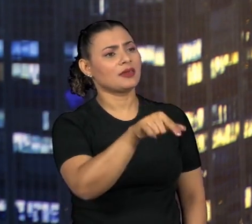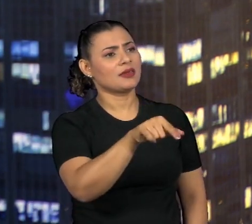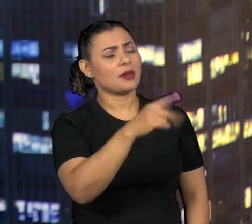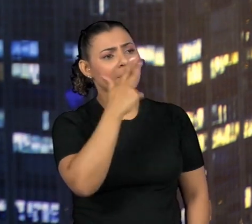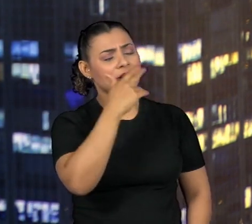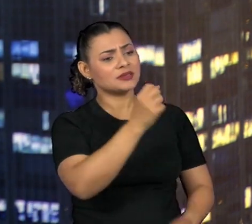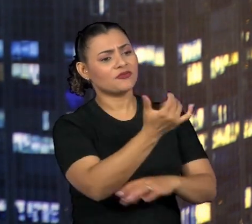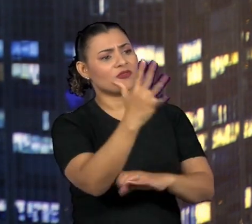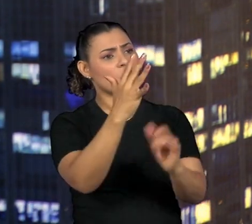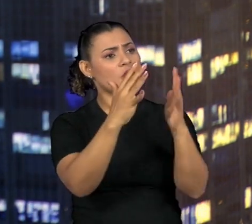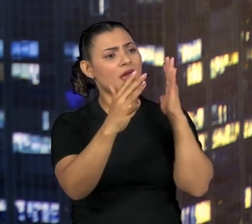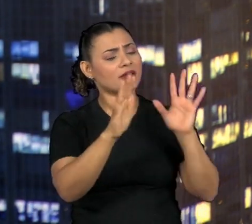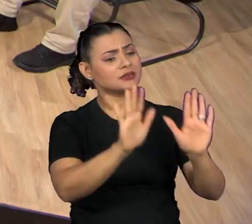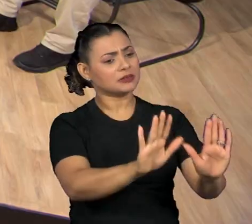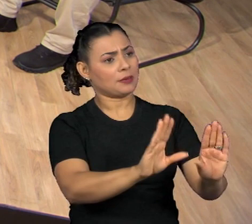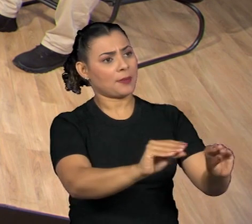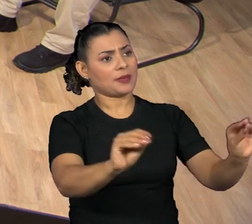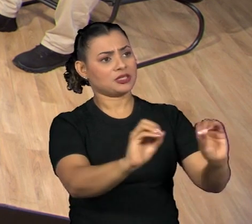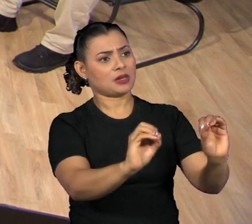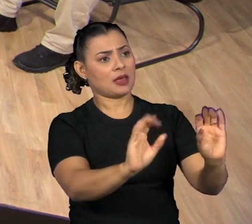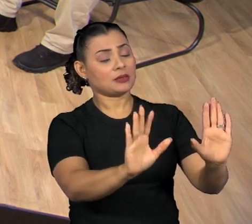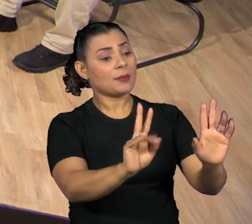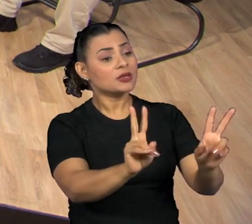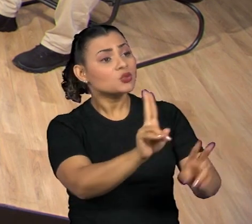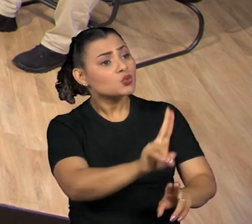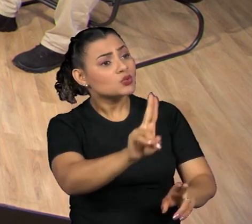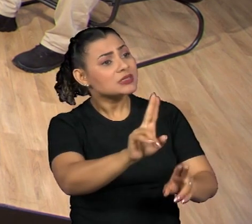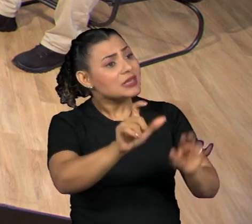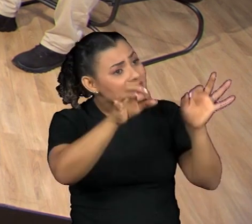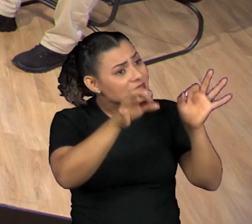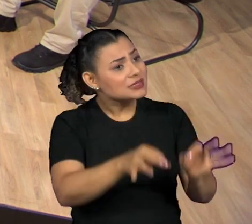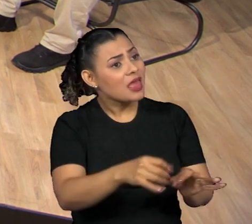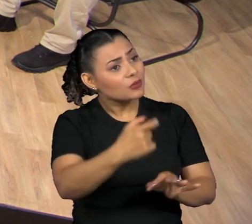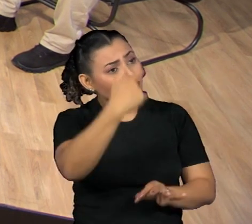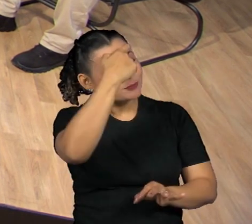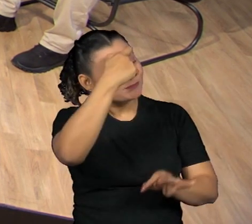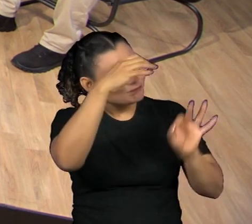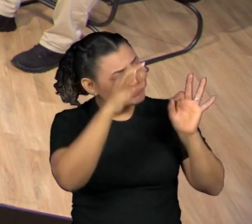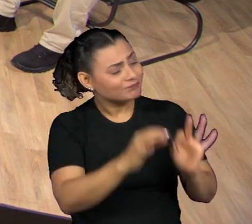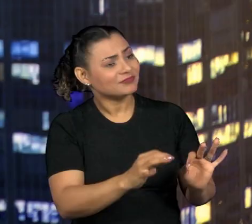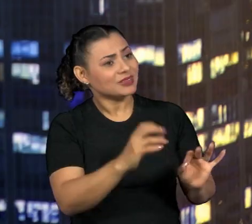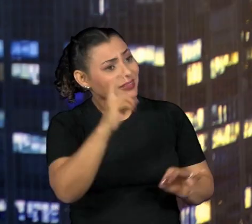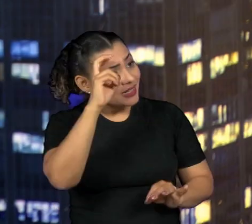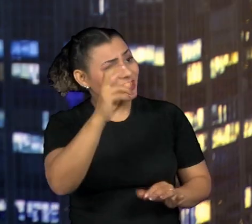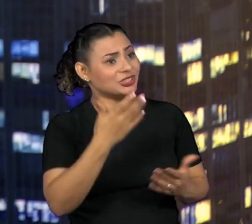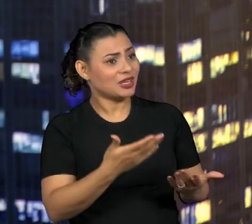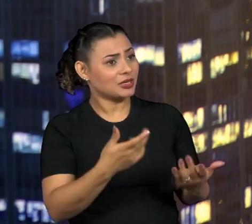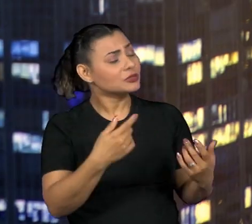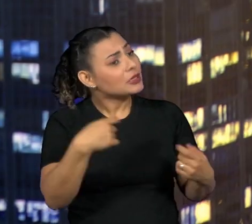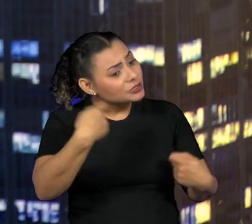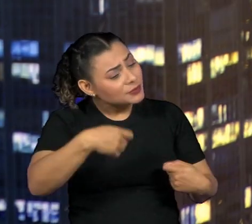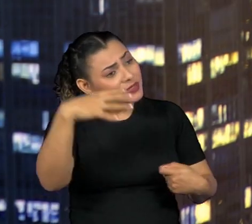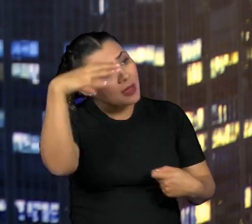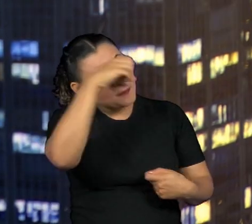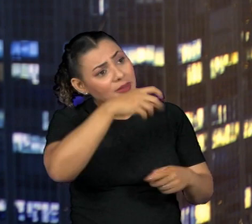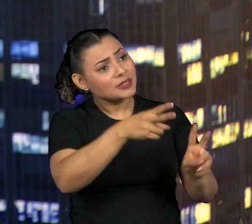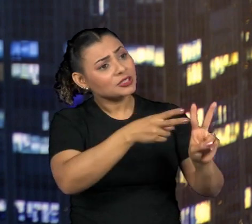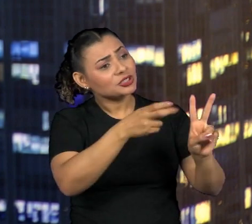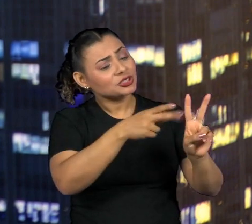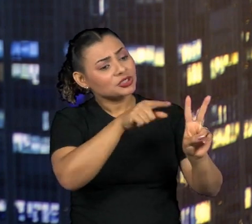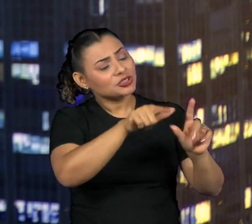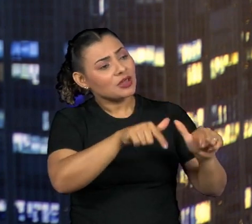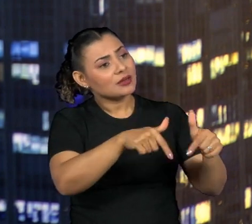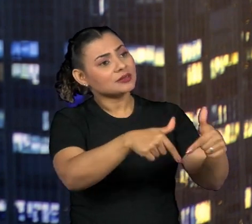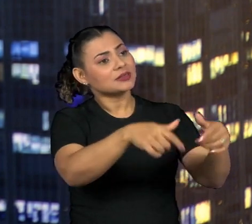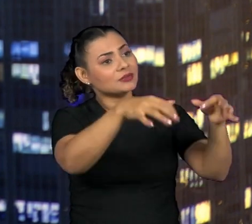um ou outro bioma, intocado. É usar de forma inteligente, não é? O que nós podemos aprender com os indígenas